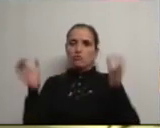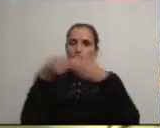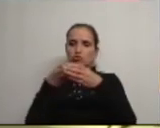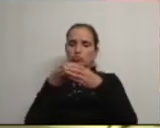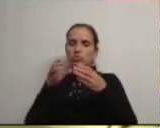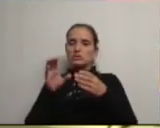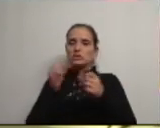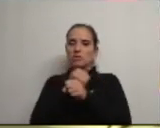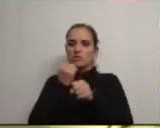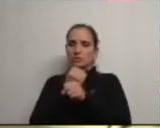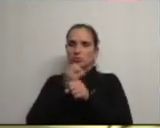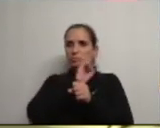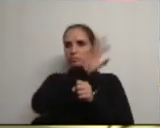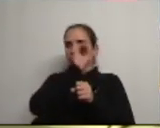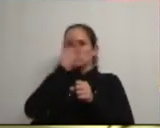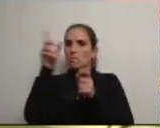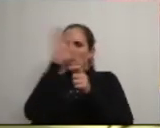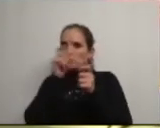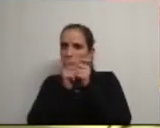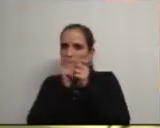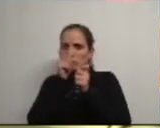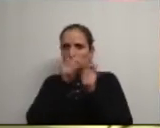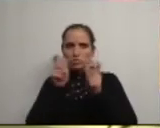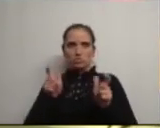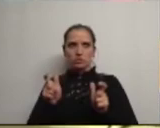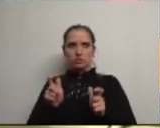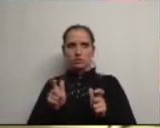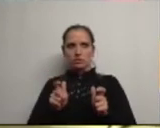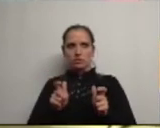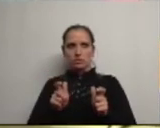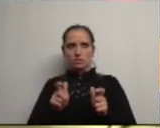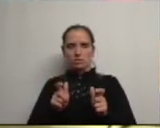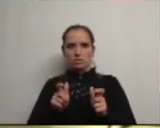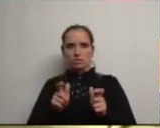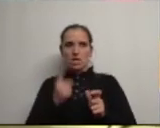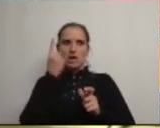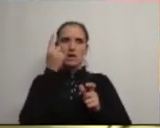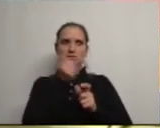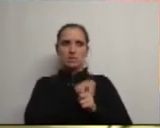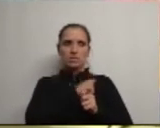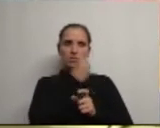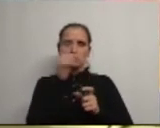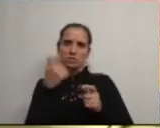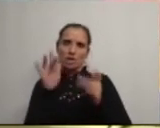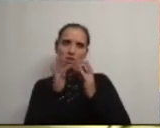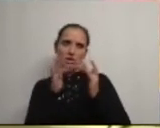de serviços para mais próximo das pessoas para casa de cada um tem internet